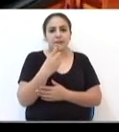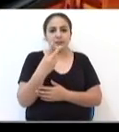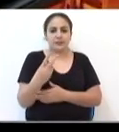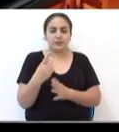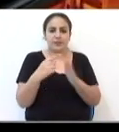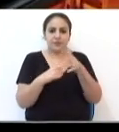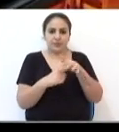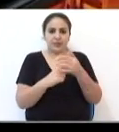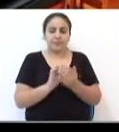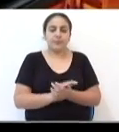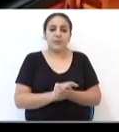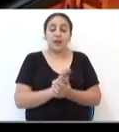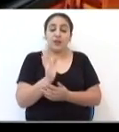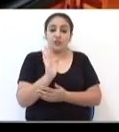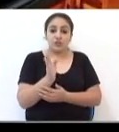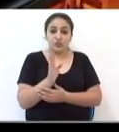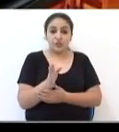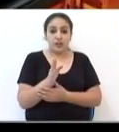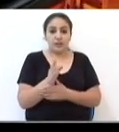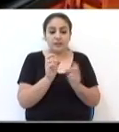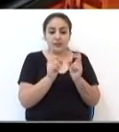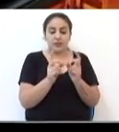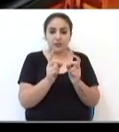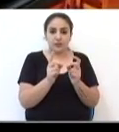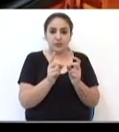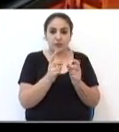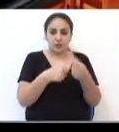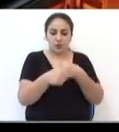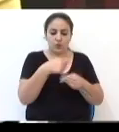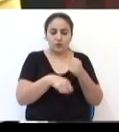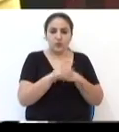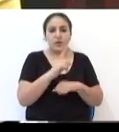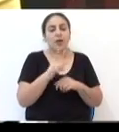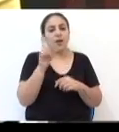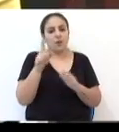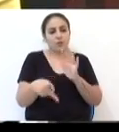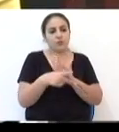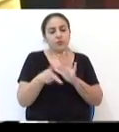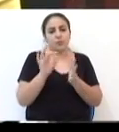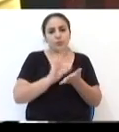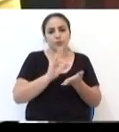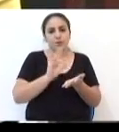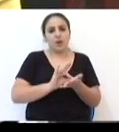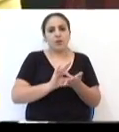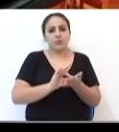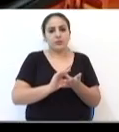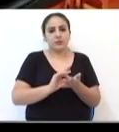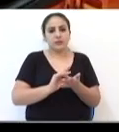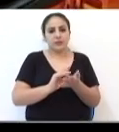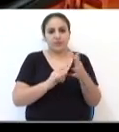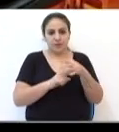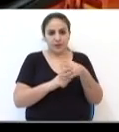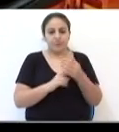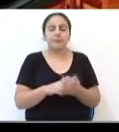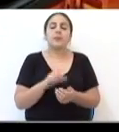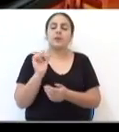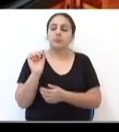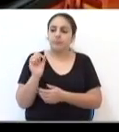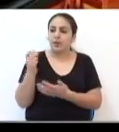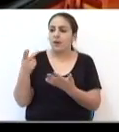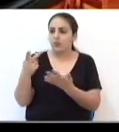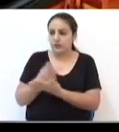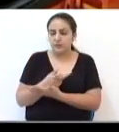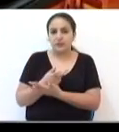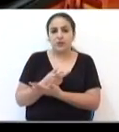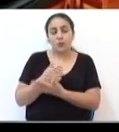rodada de negócios já é uma atividade tradicional da Expo Assisa. Esse ano também deve acontecer? Sim, vai acontecer, com o apoio